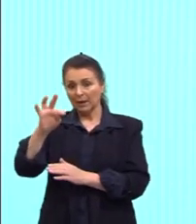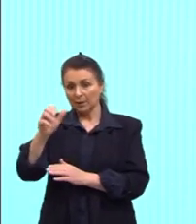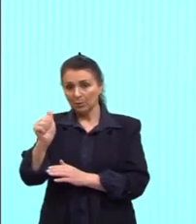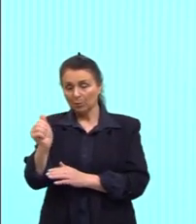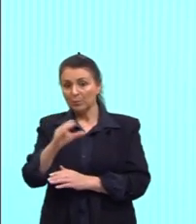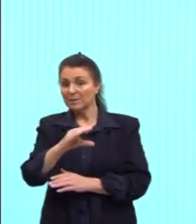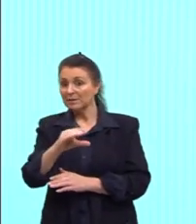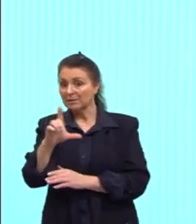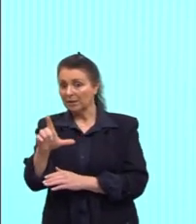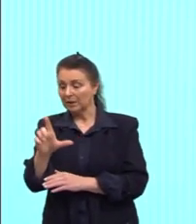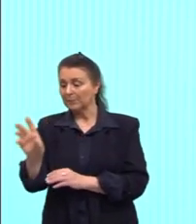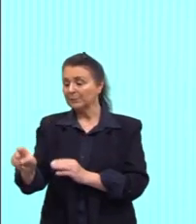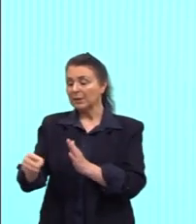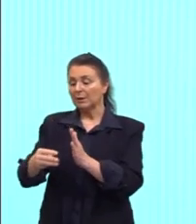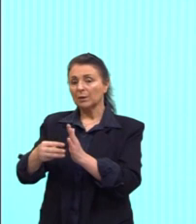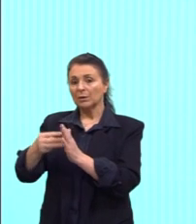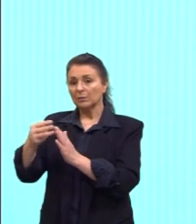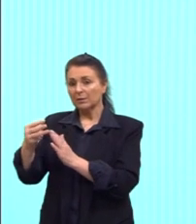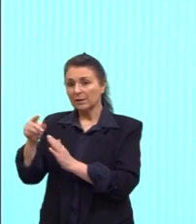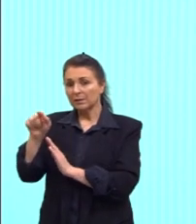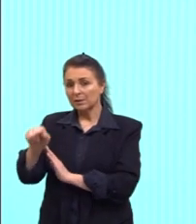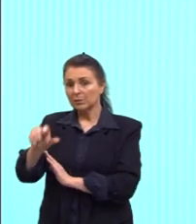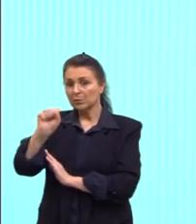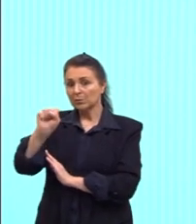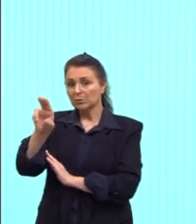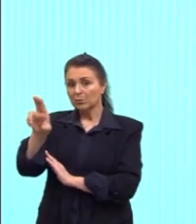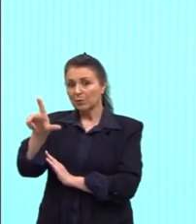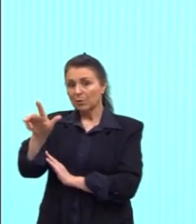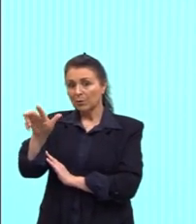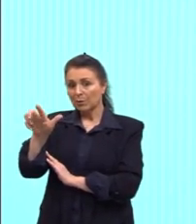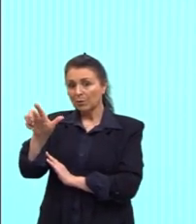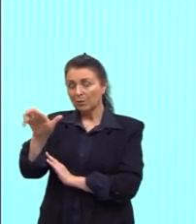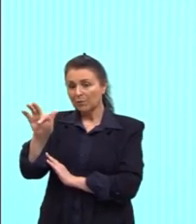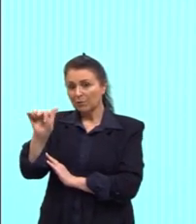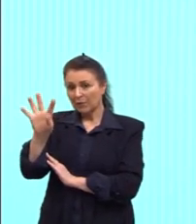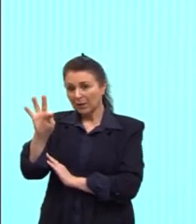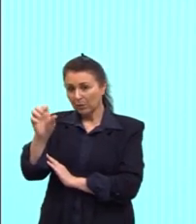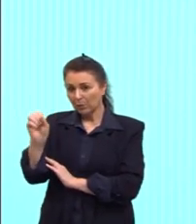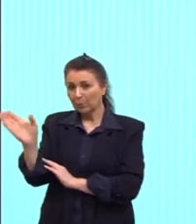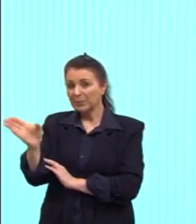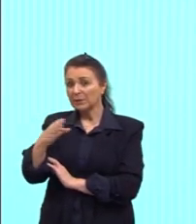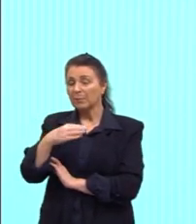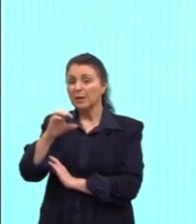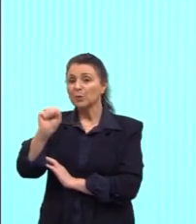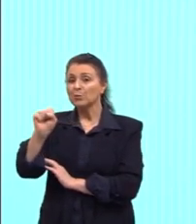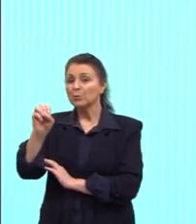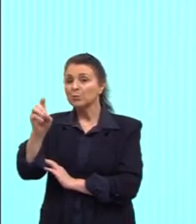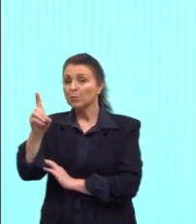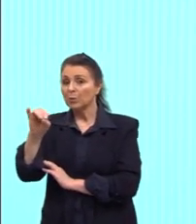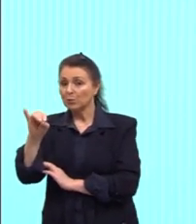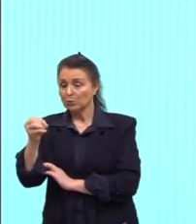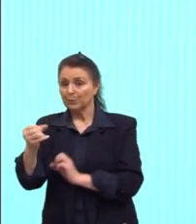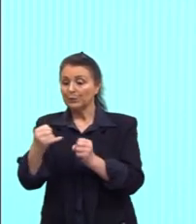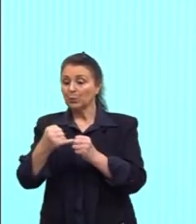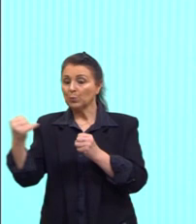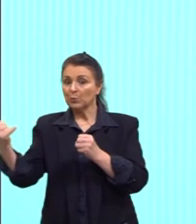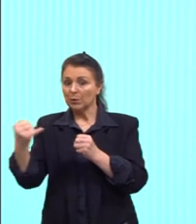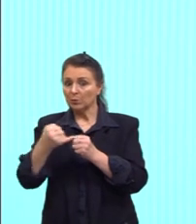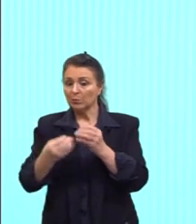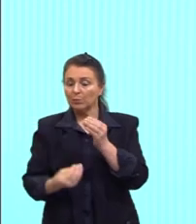produto tinha íons de sulfato e sódio. O íon que vai produzir o efeito